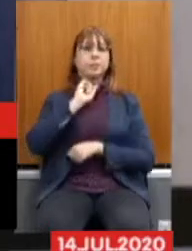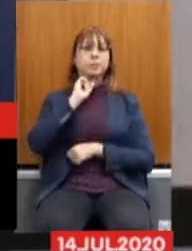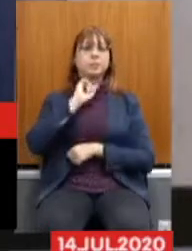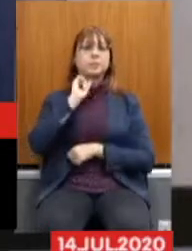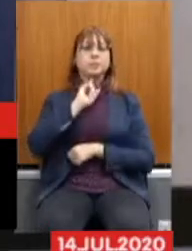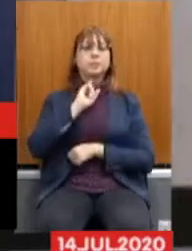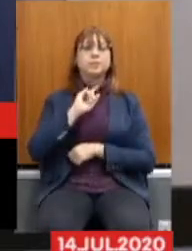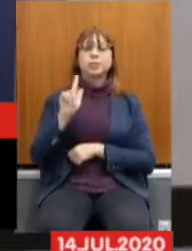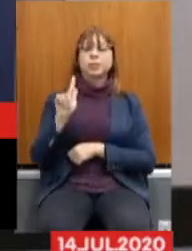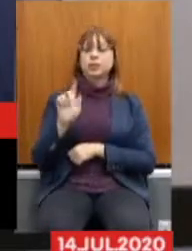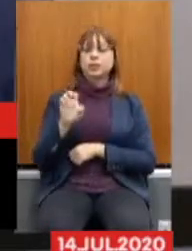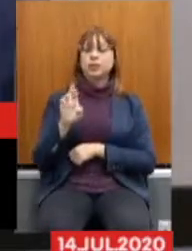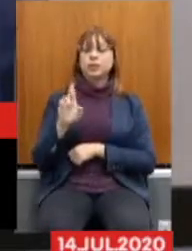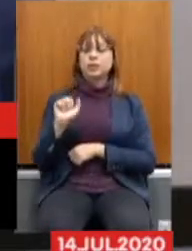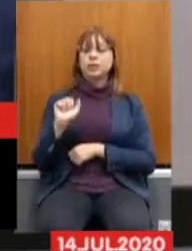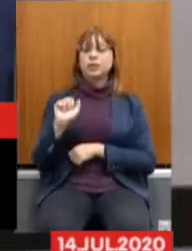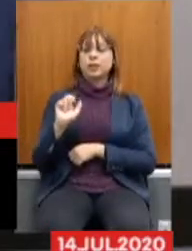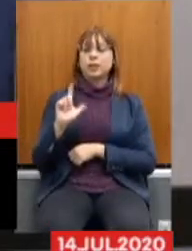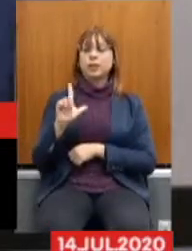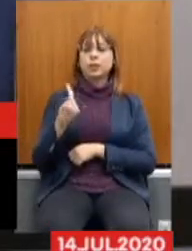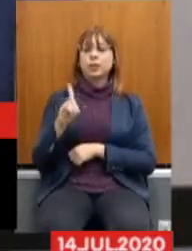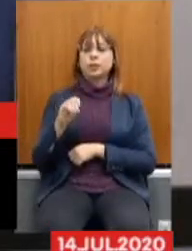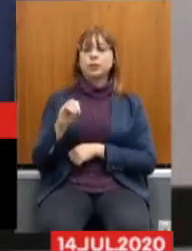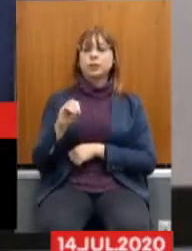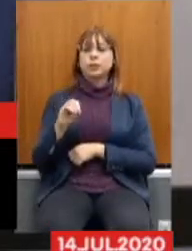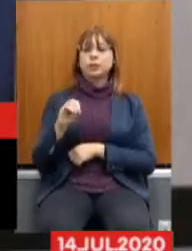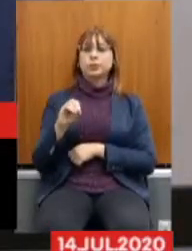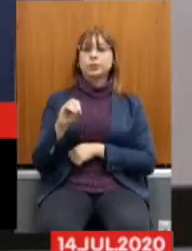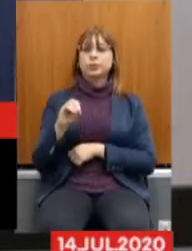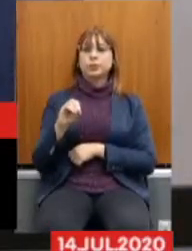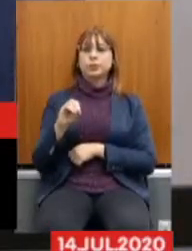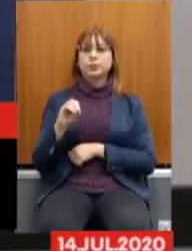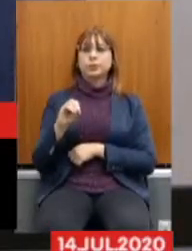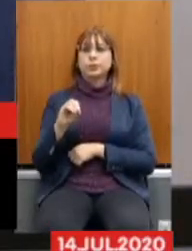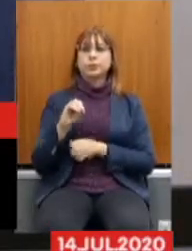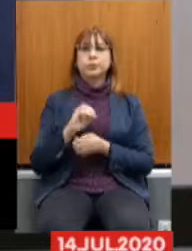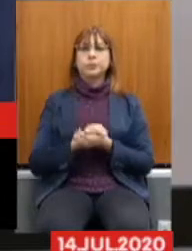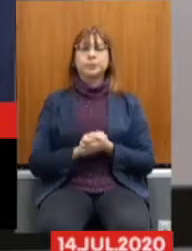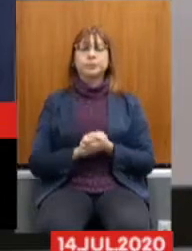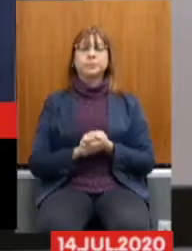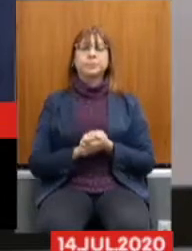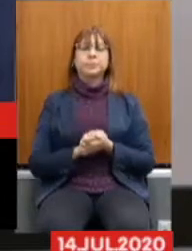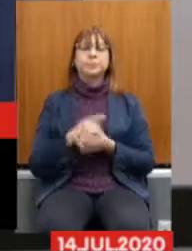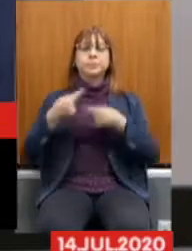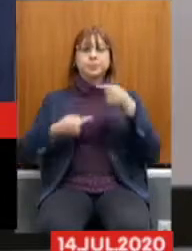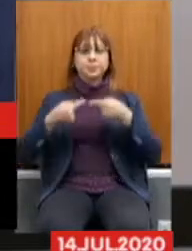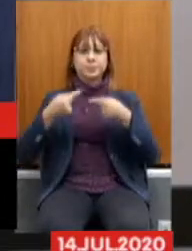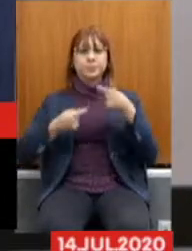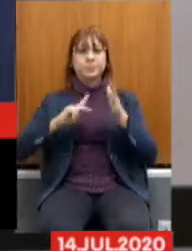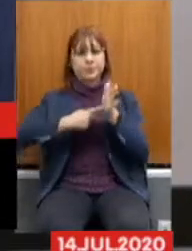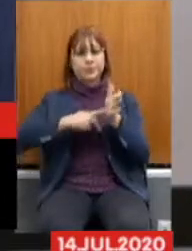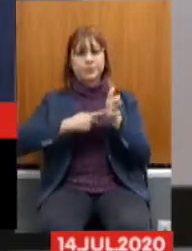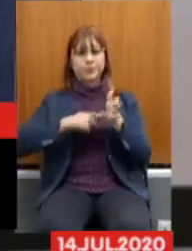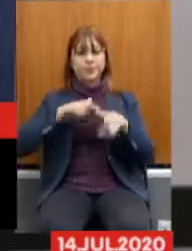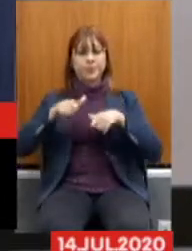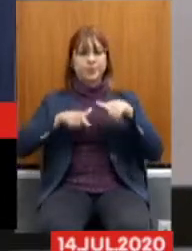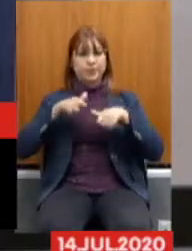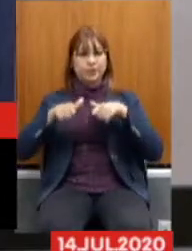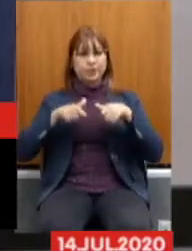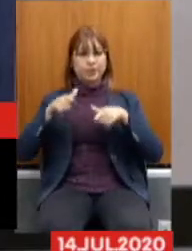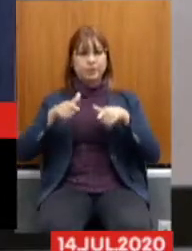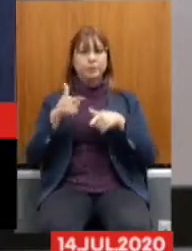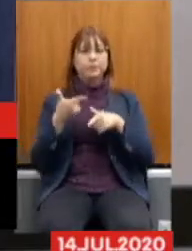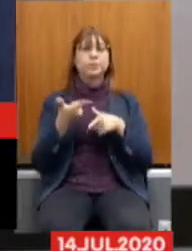Geraldo Henrique, da Conceição, diretor político do Sindicato dos Trabalhadores e Servidores